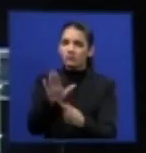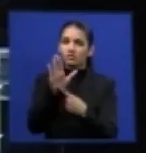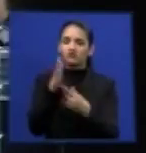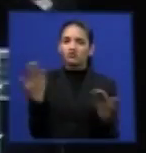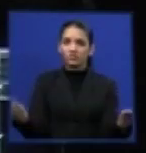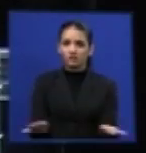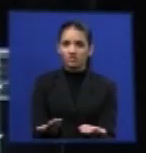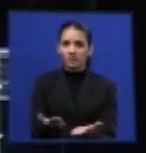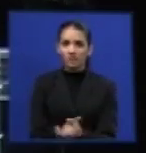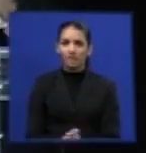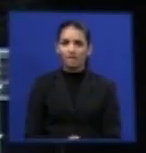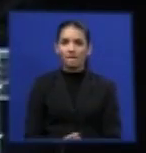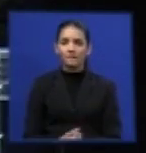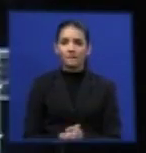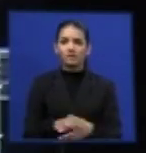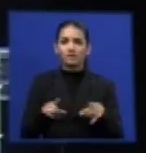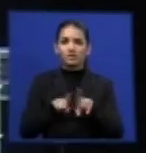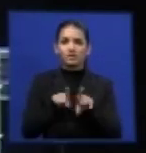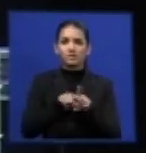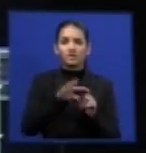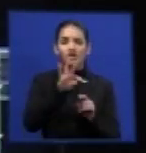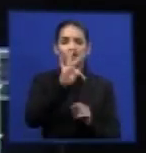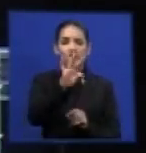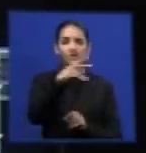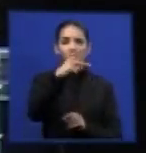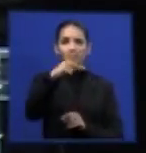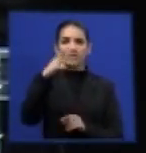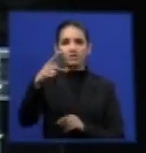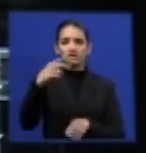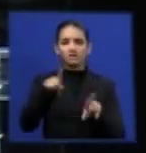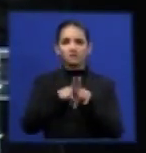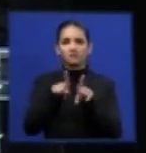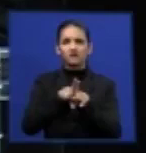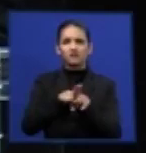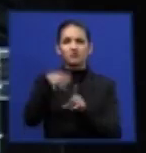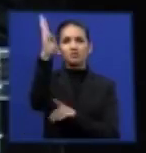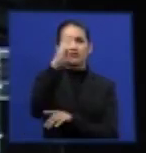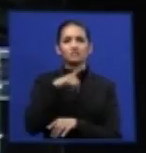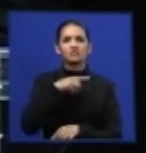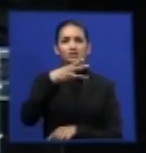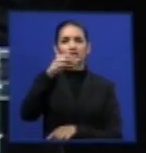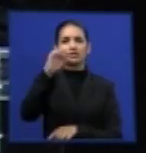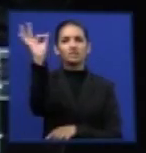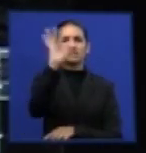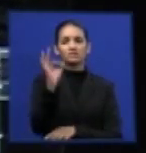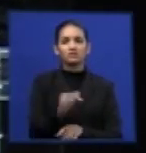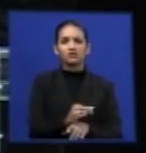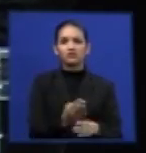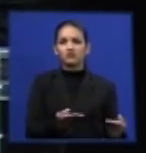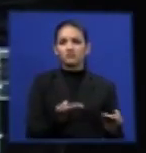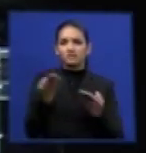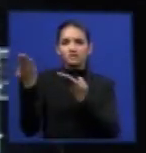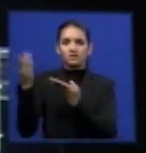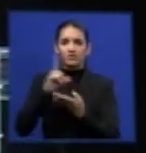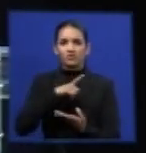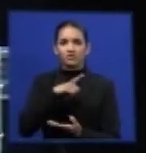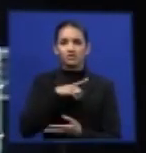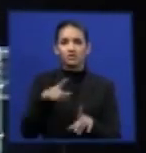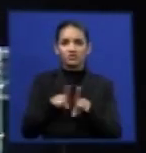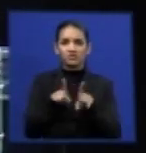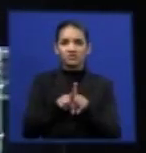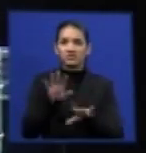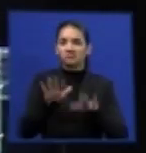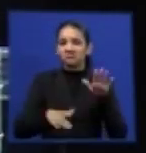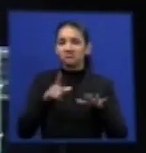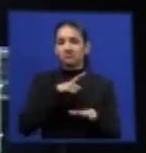pelo menos, até pelo DSEX, quando falam o Brasil tem 30% de importação, tem, talvez